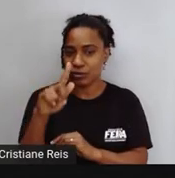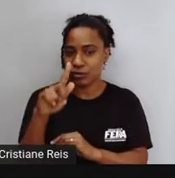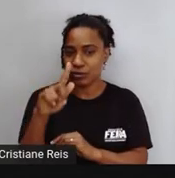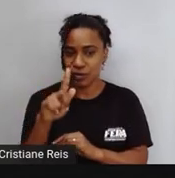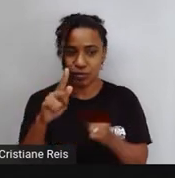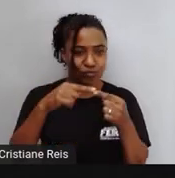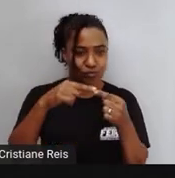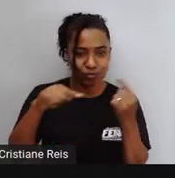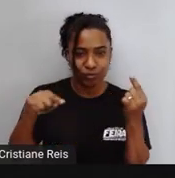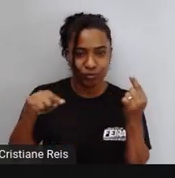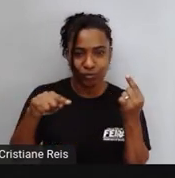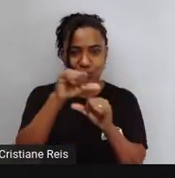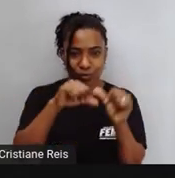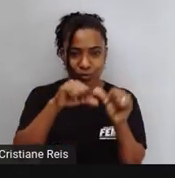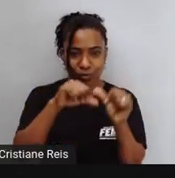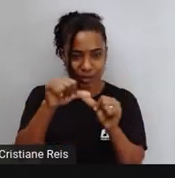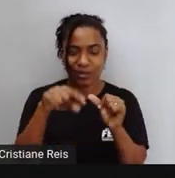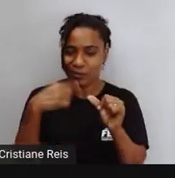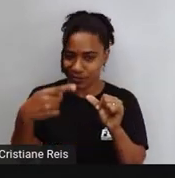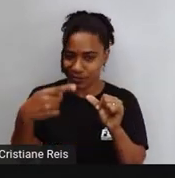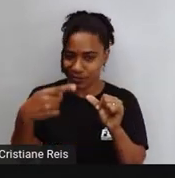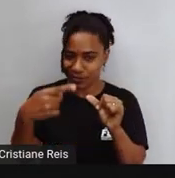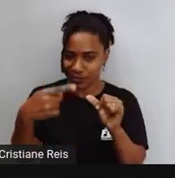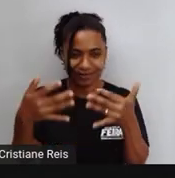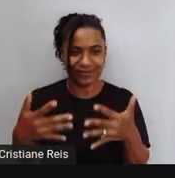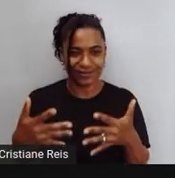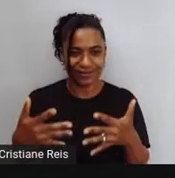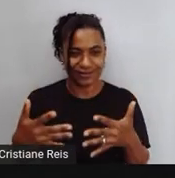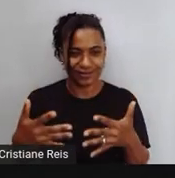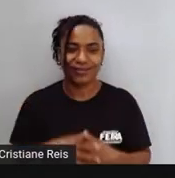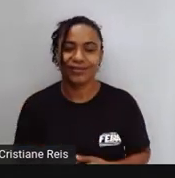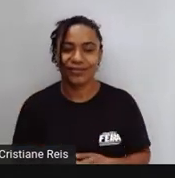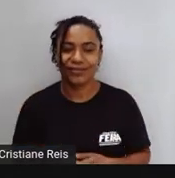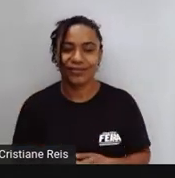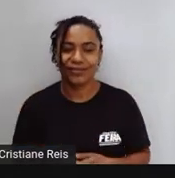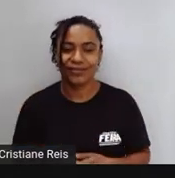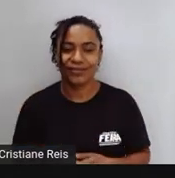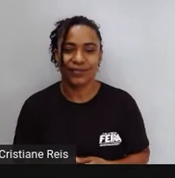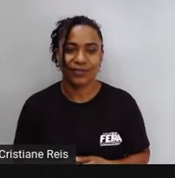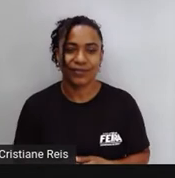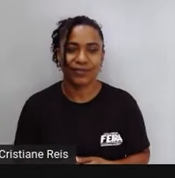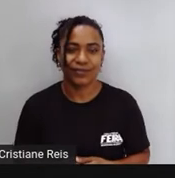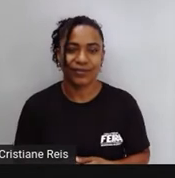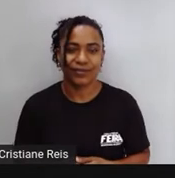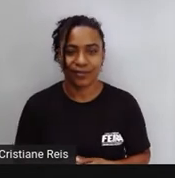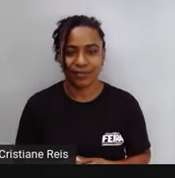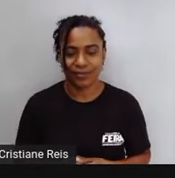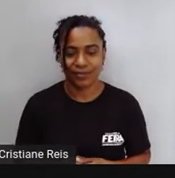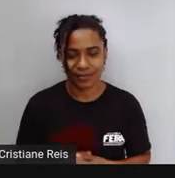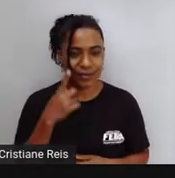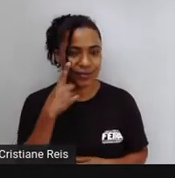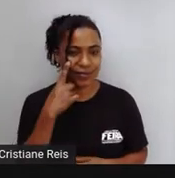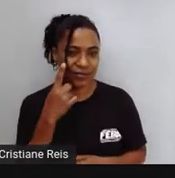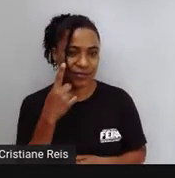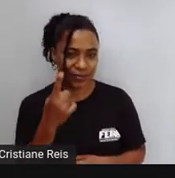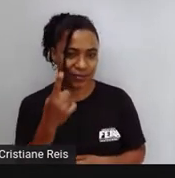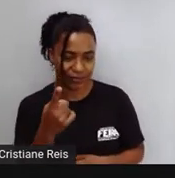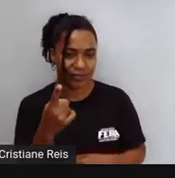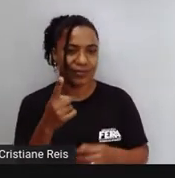nós iremos ver logo, logo mais Então aqui, minimize Minimize